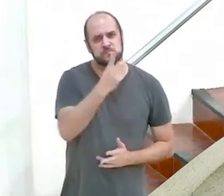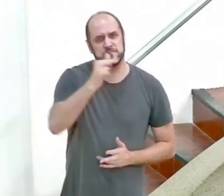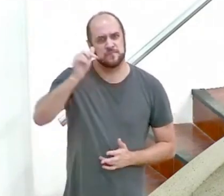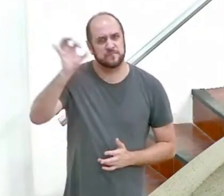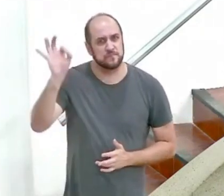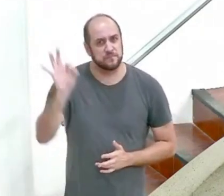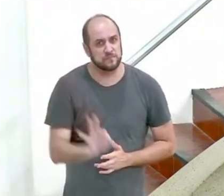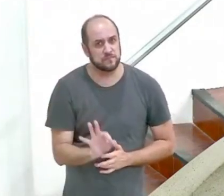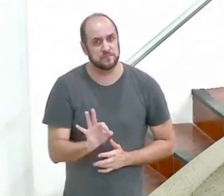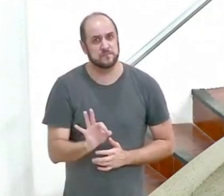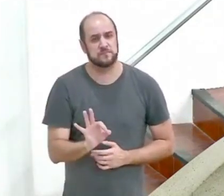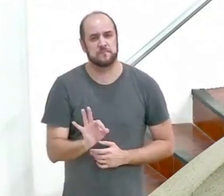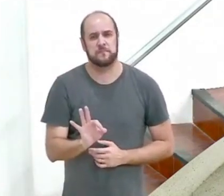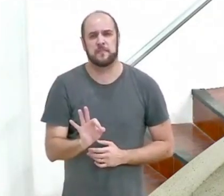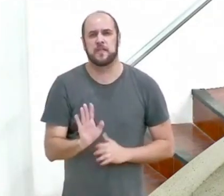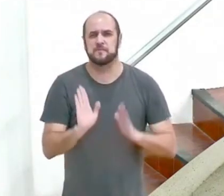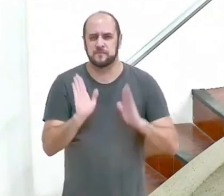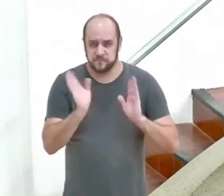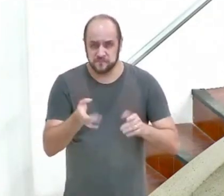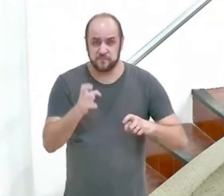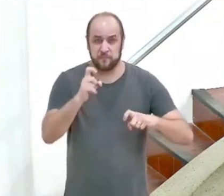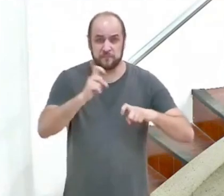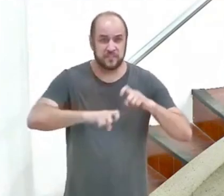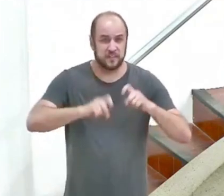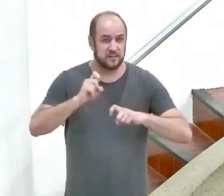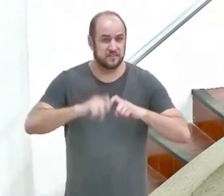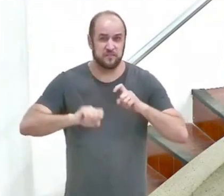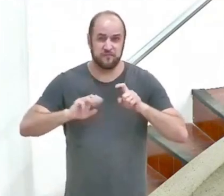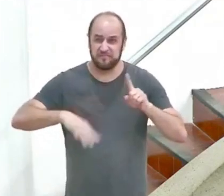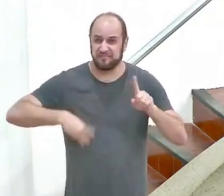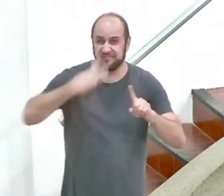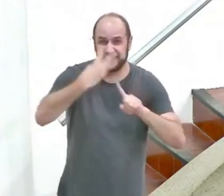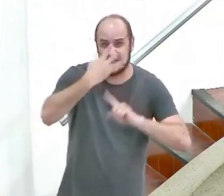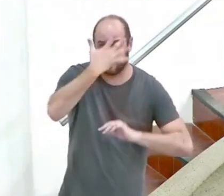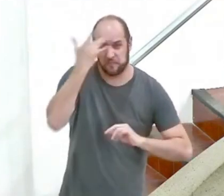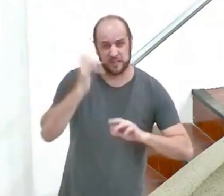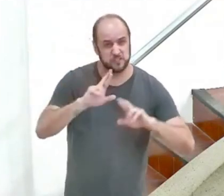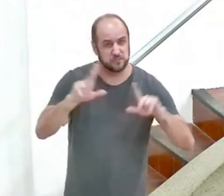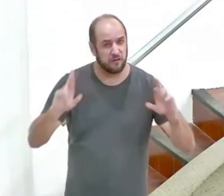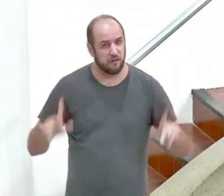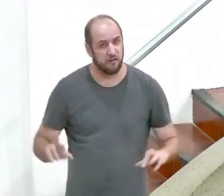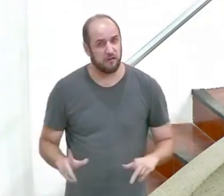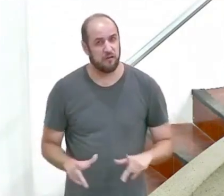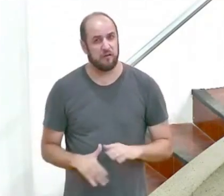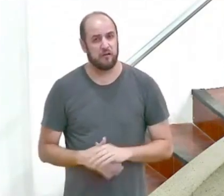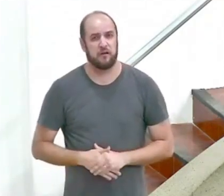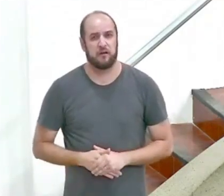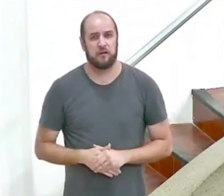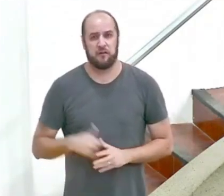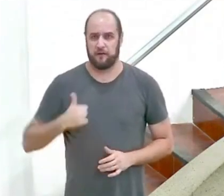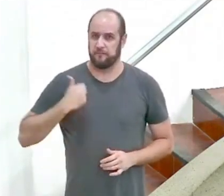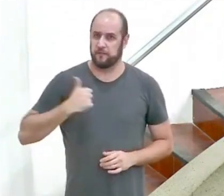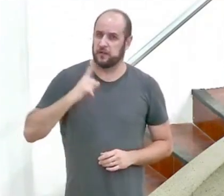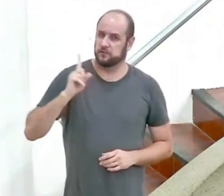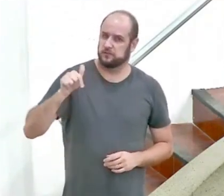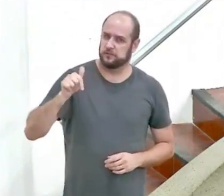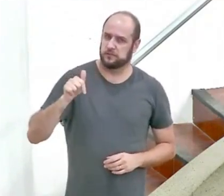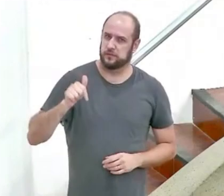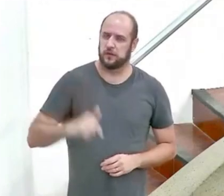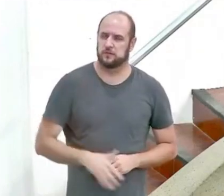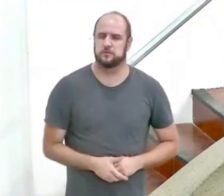% já tiveram mais de 3 parceiros aos 17 anos de idade